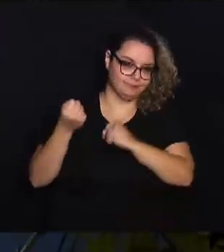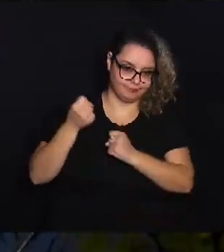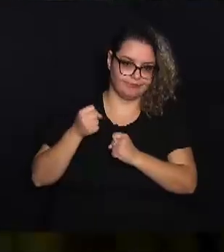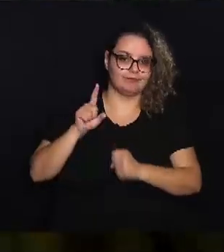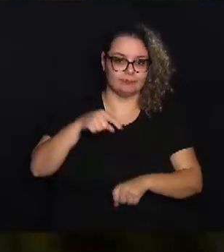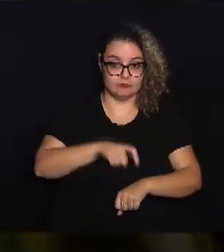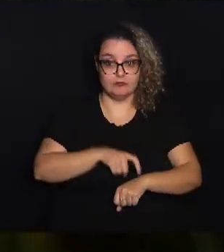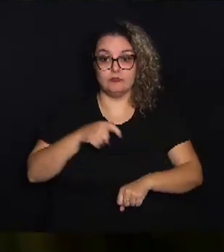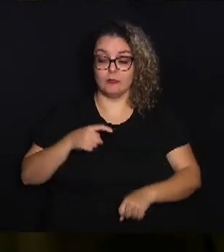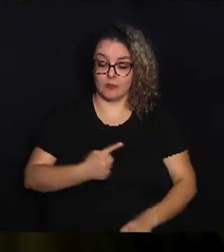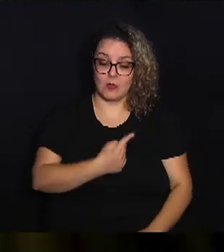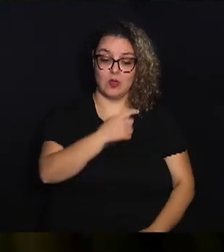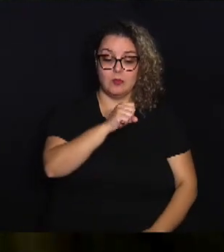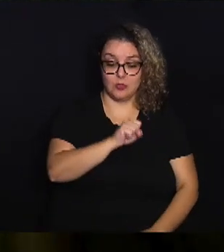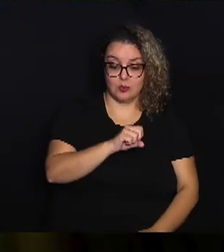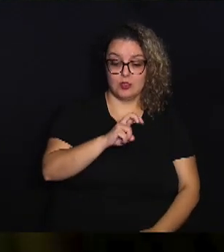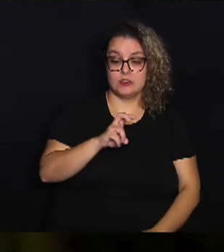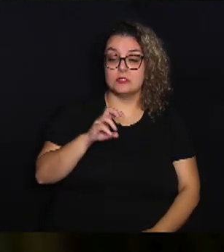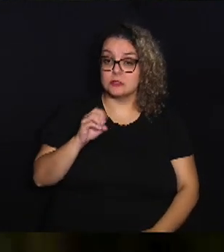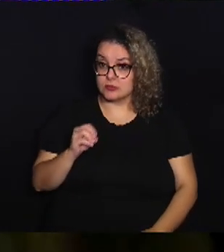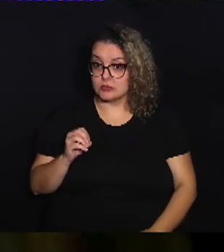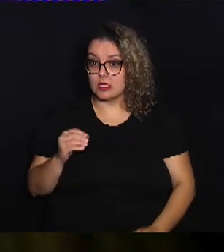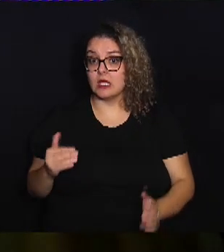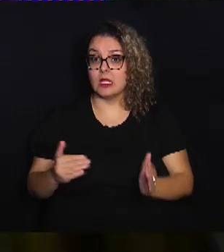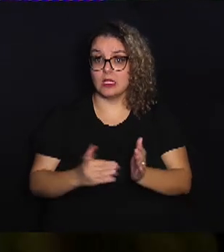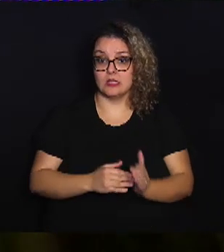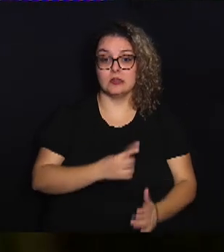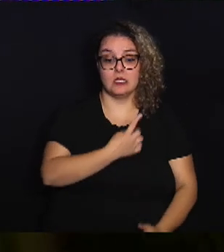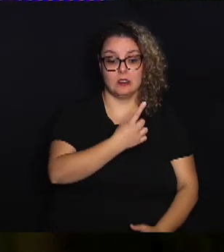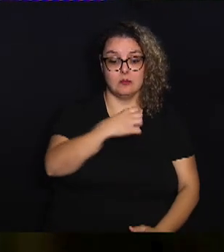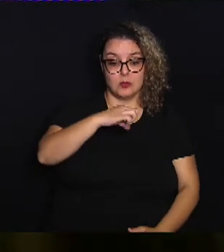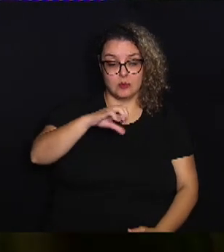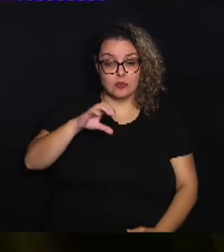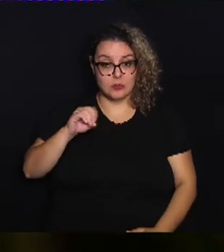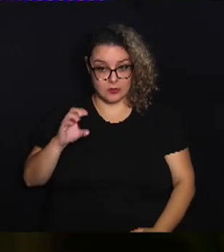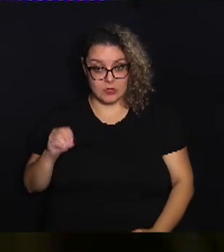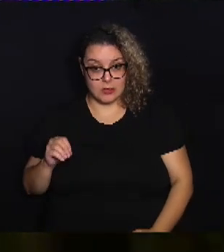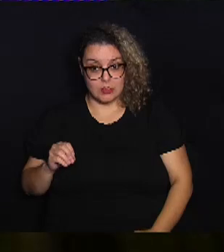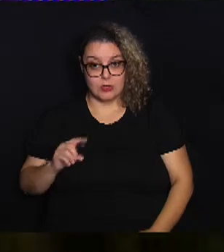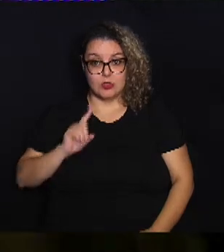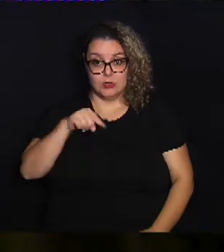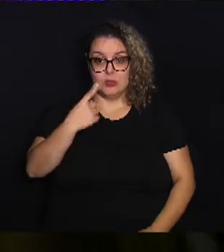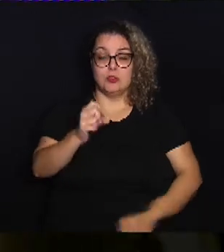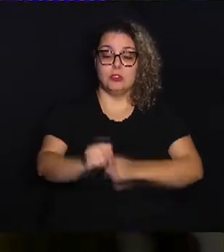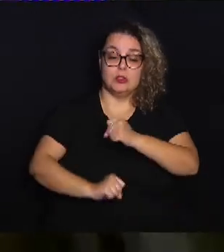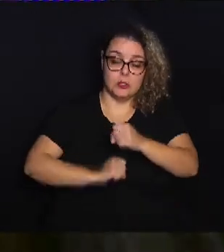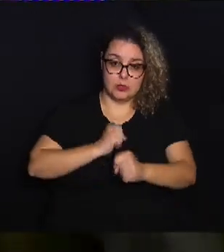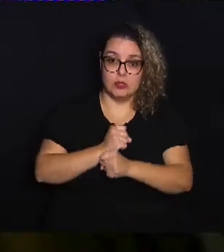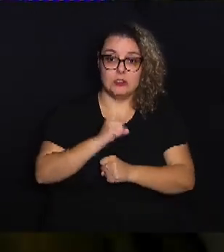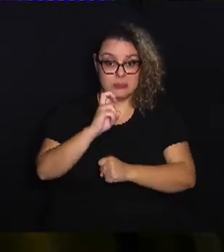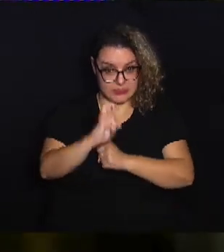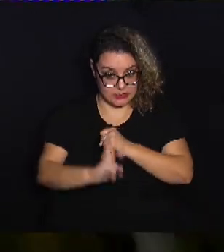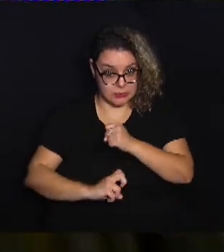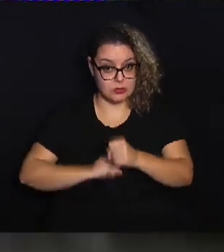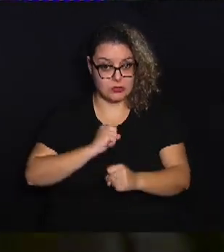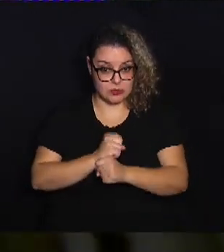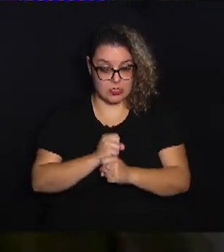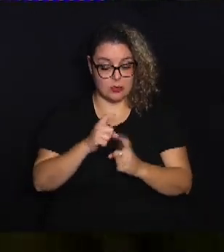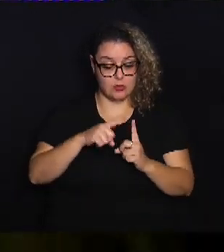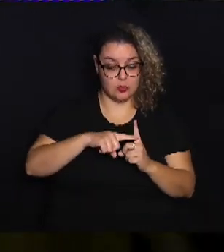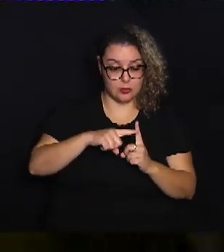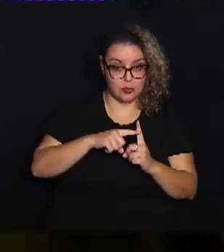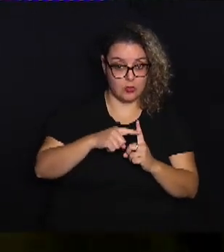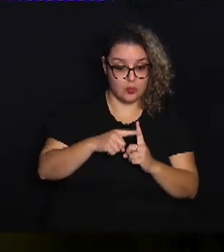período entre 1850 e 1900. Nos próximos cinco anos, a temperatura média global deve